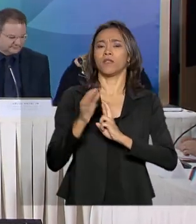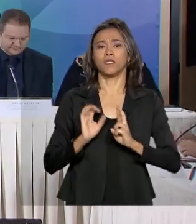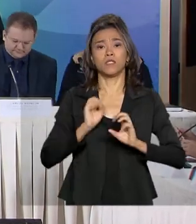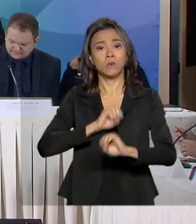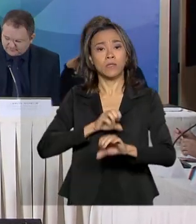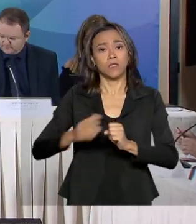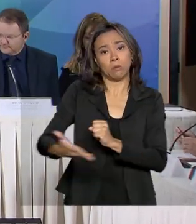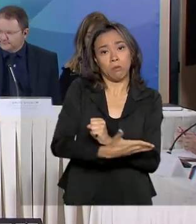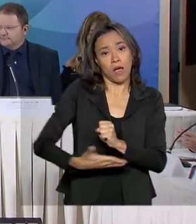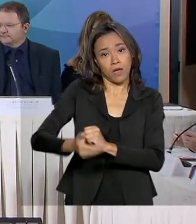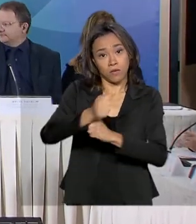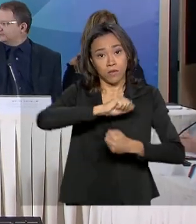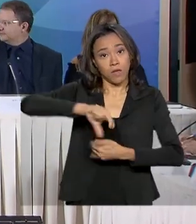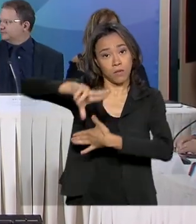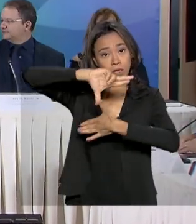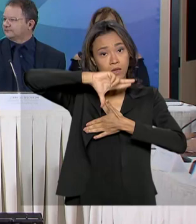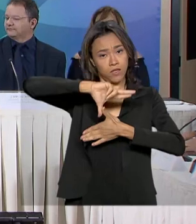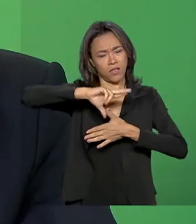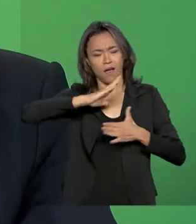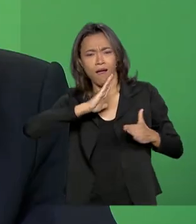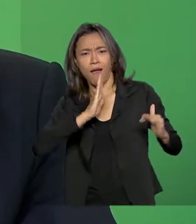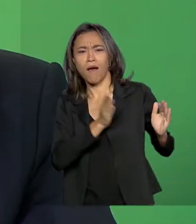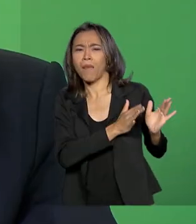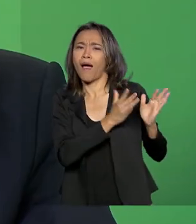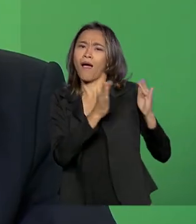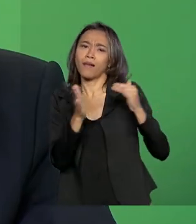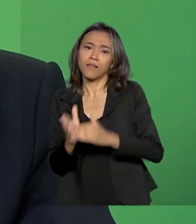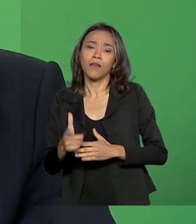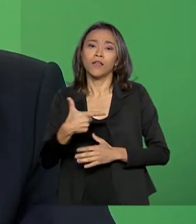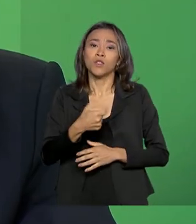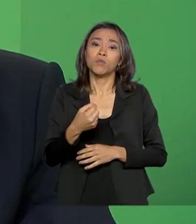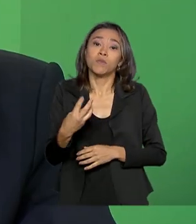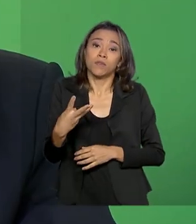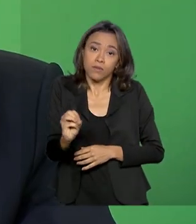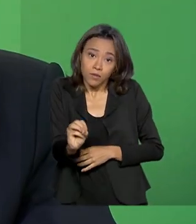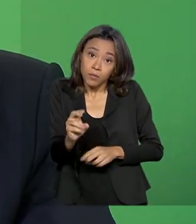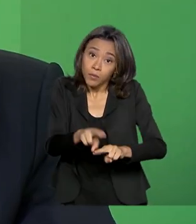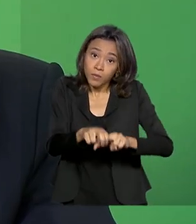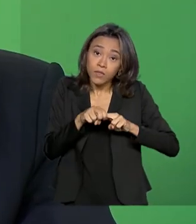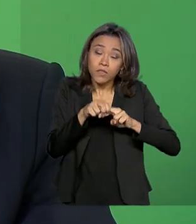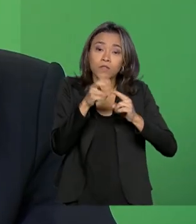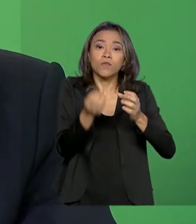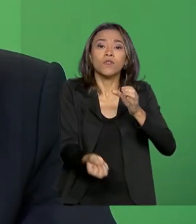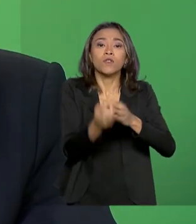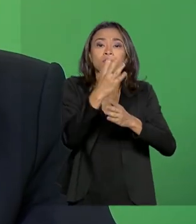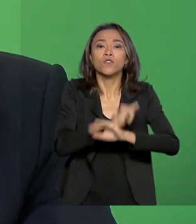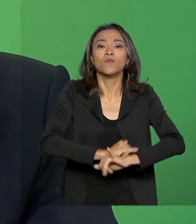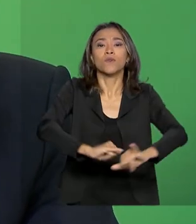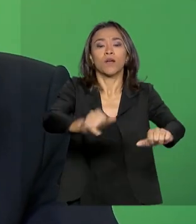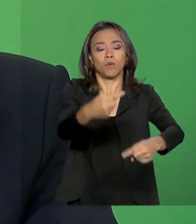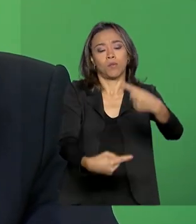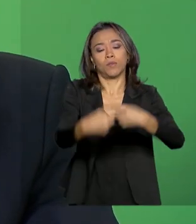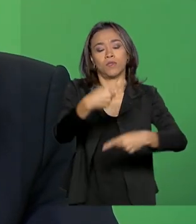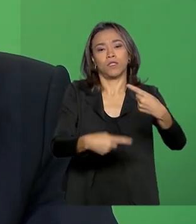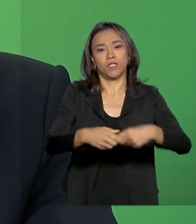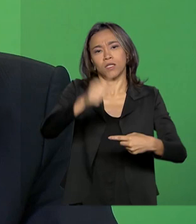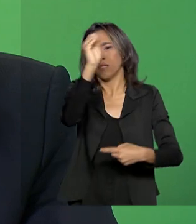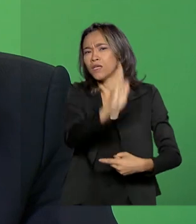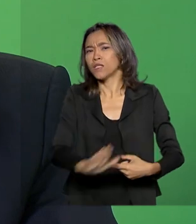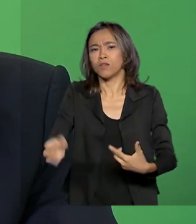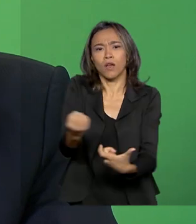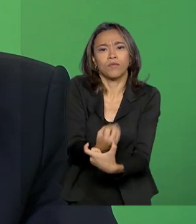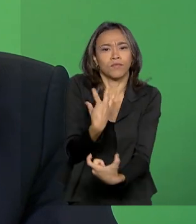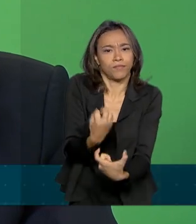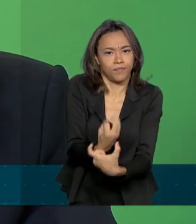América Latina até 2030. Para isso, foi lançada a Política Nacional de Alfabetização. Nós